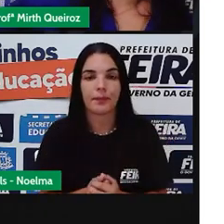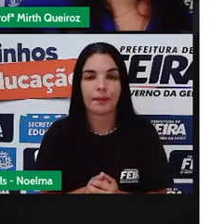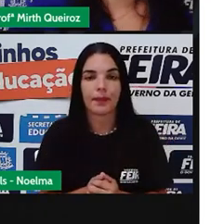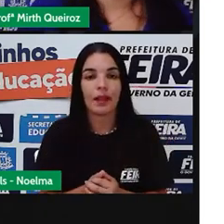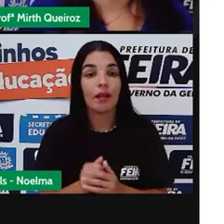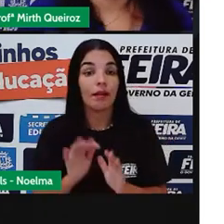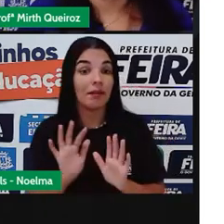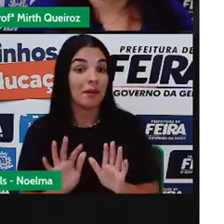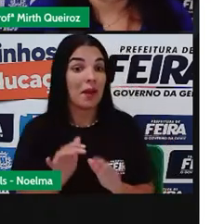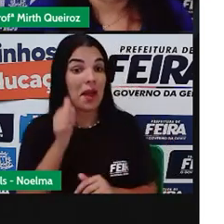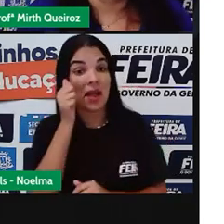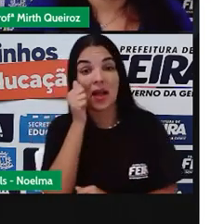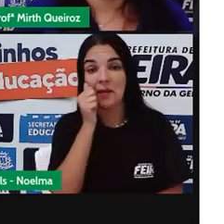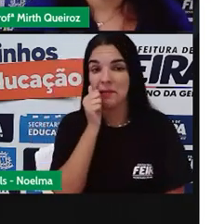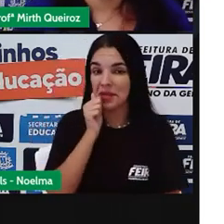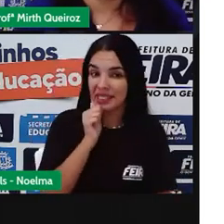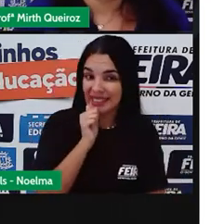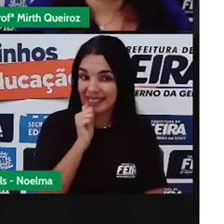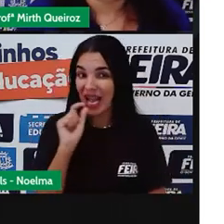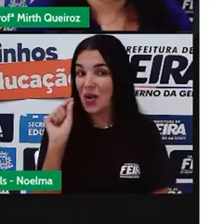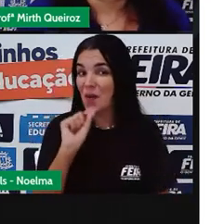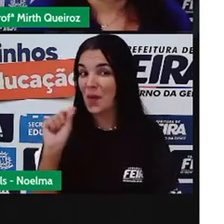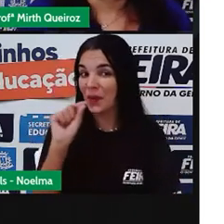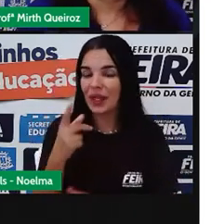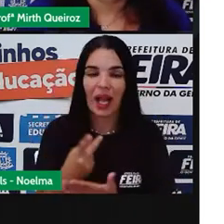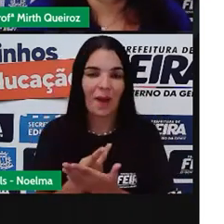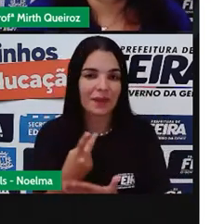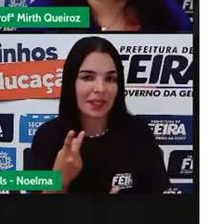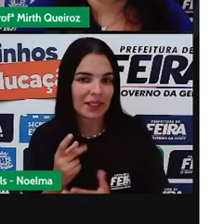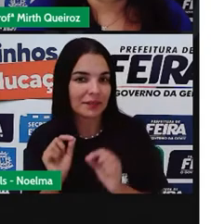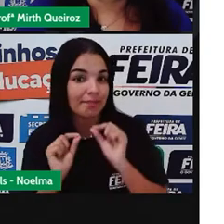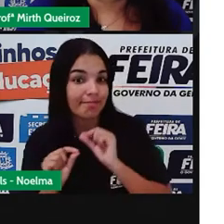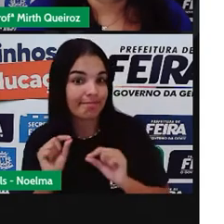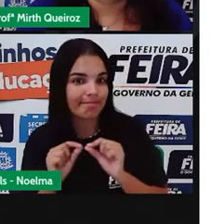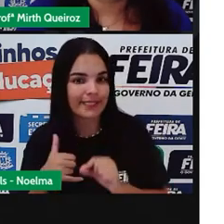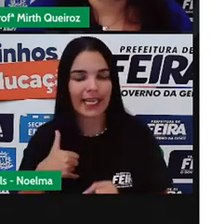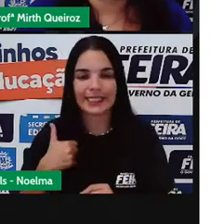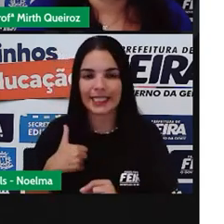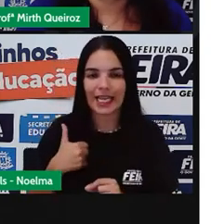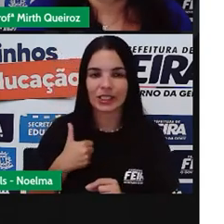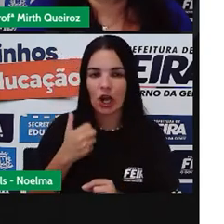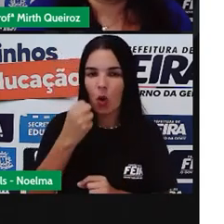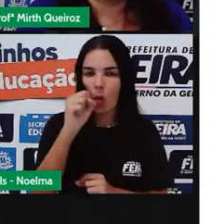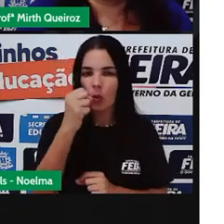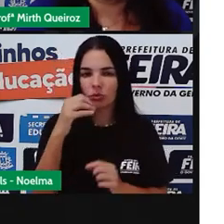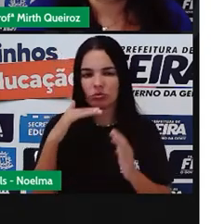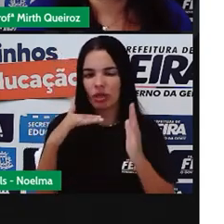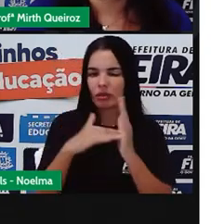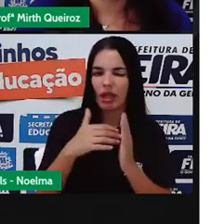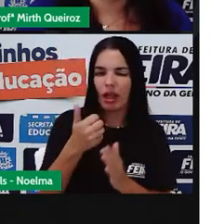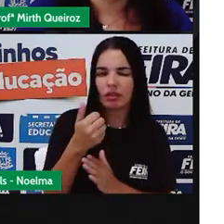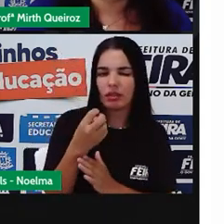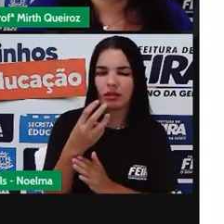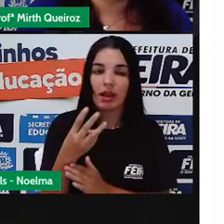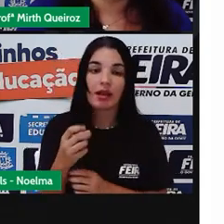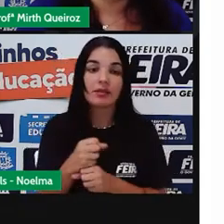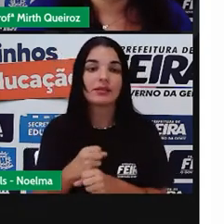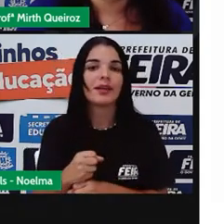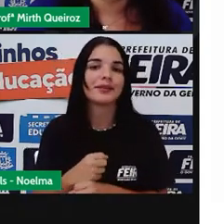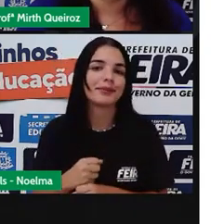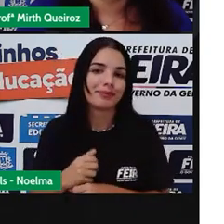Nas meninas, acontecem entre 8 e 13 anos. E é